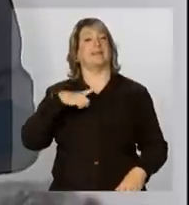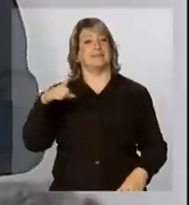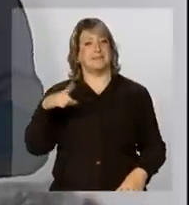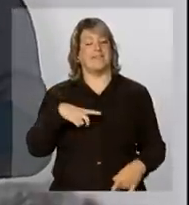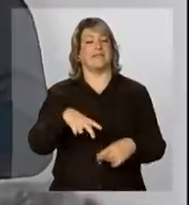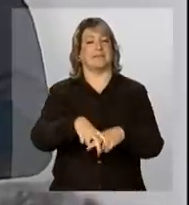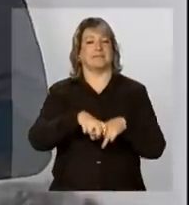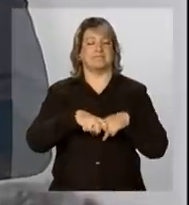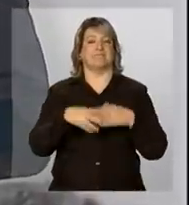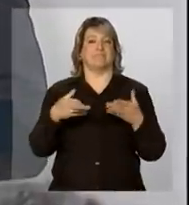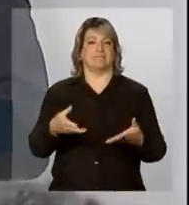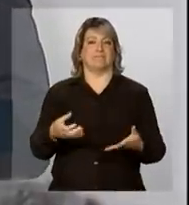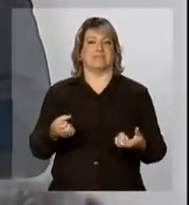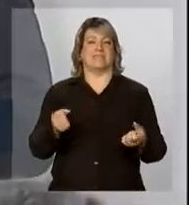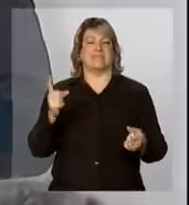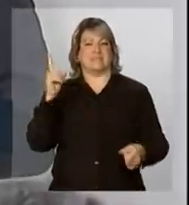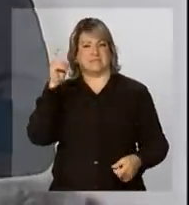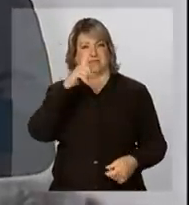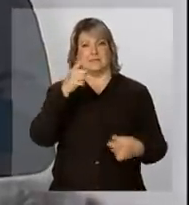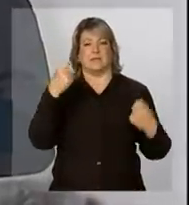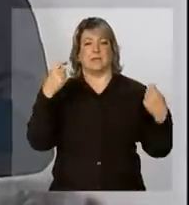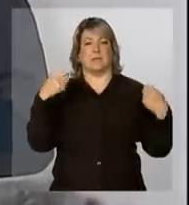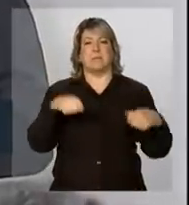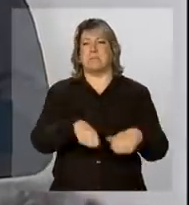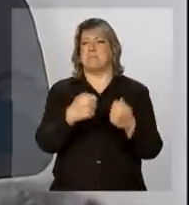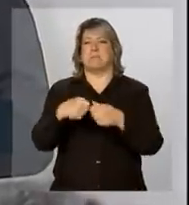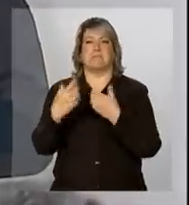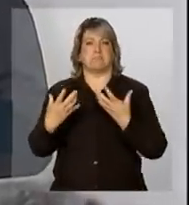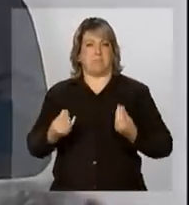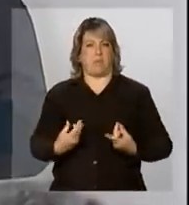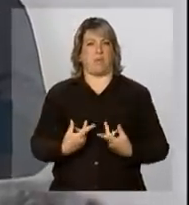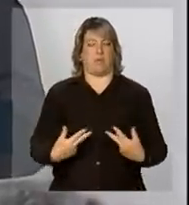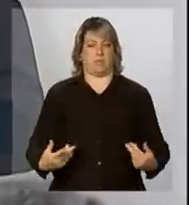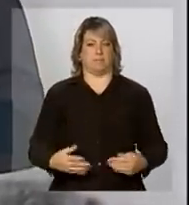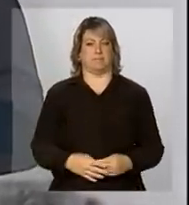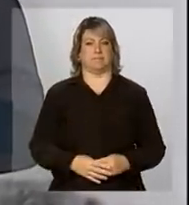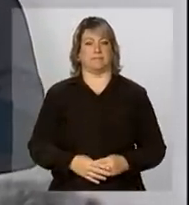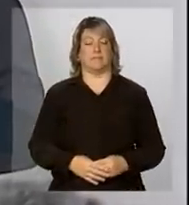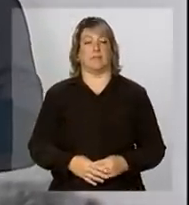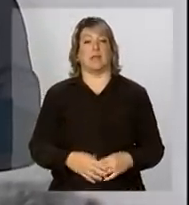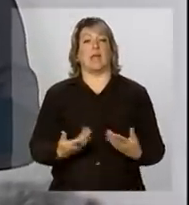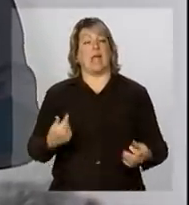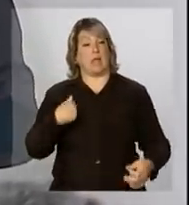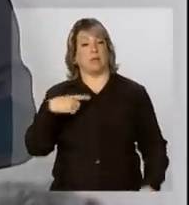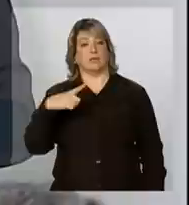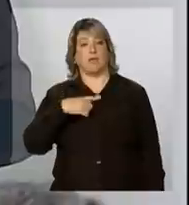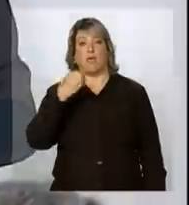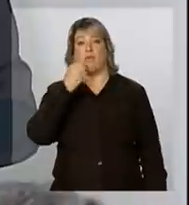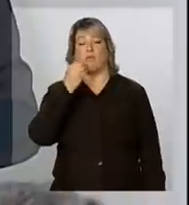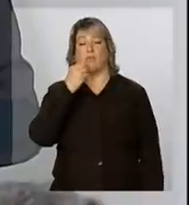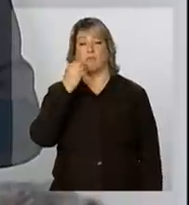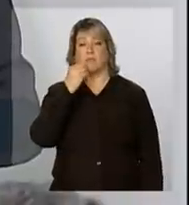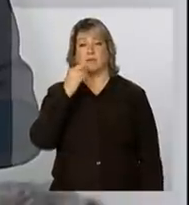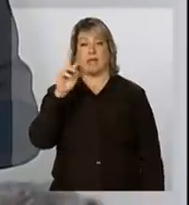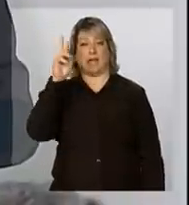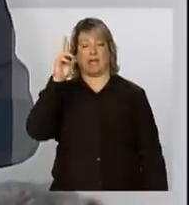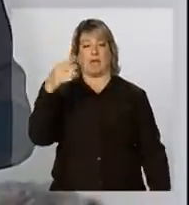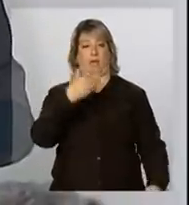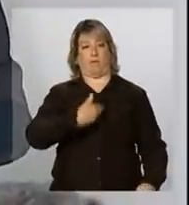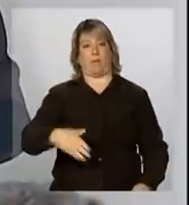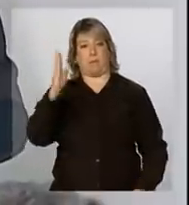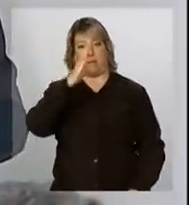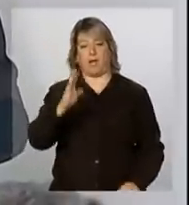provocado pesados prejuízos. Eu tive a oportunidade de representar o governo brasileiro numa conferência